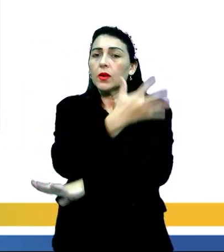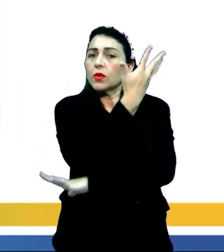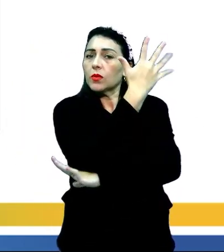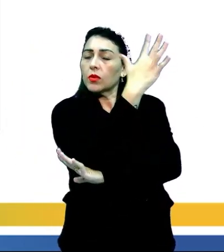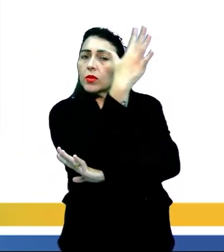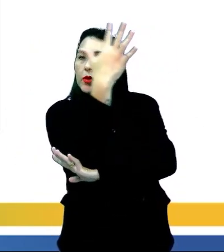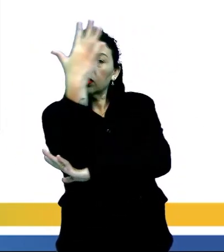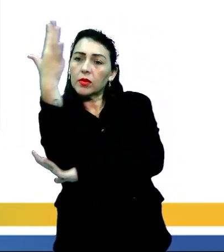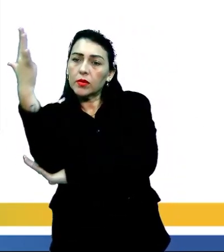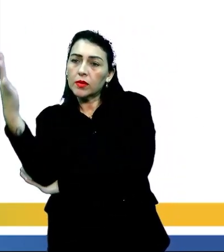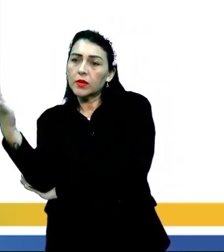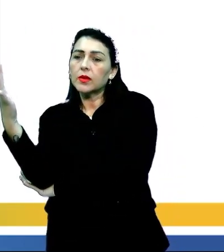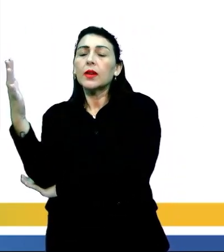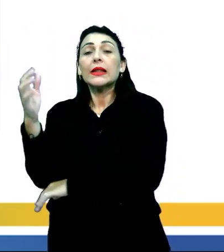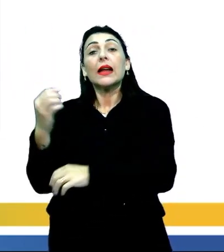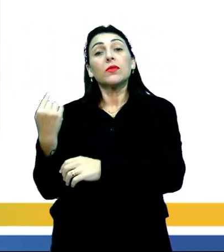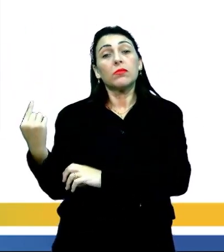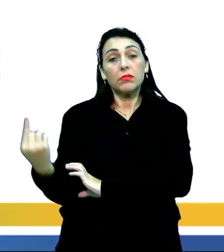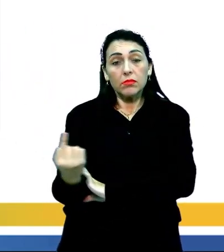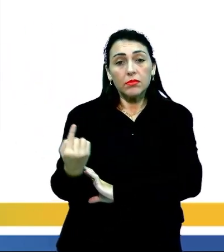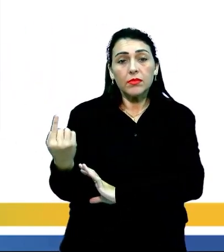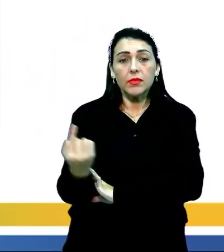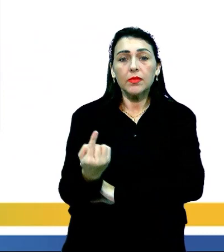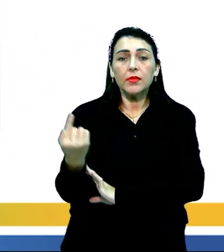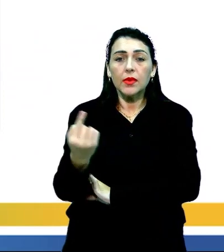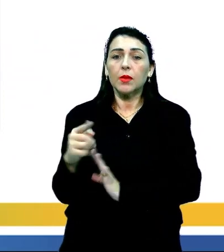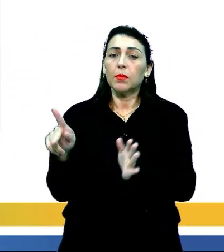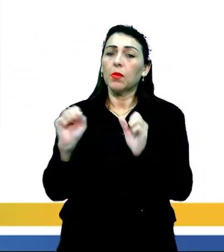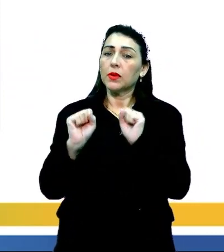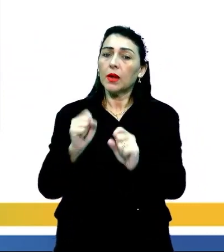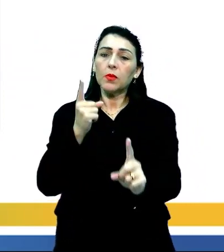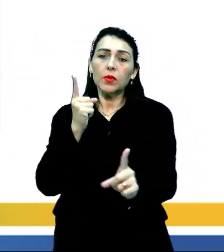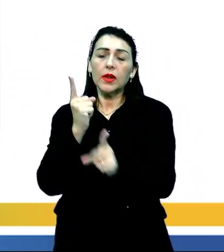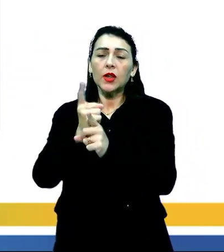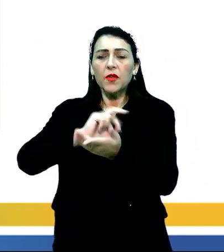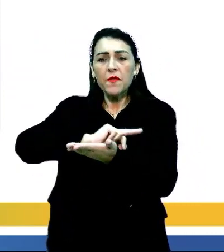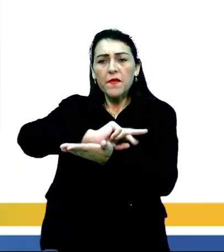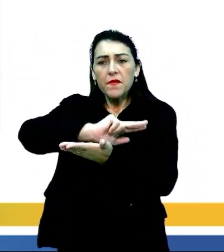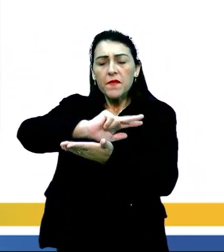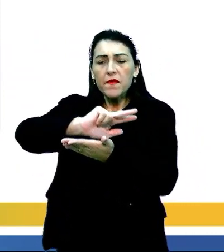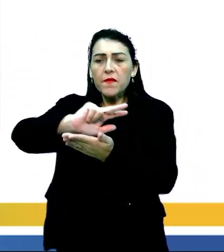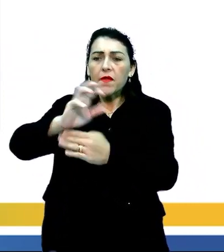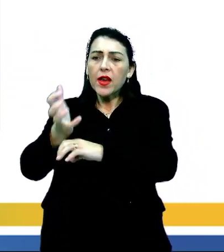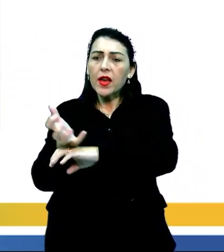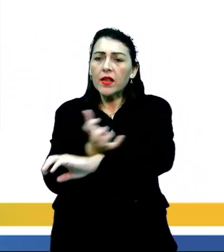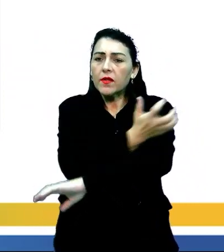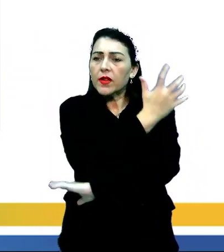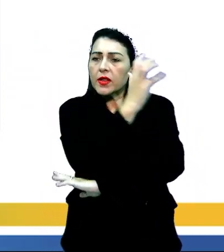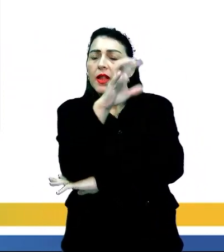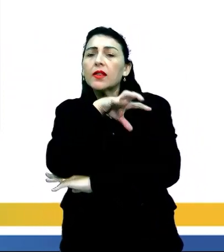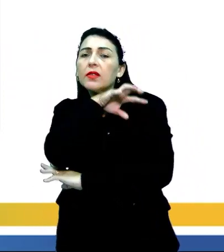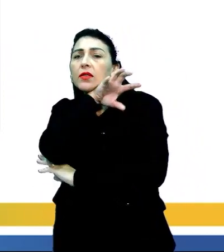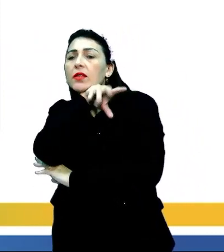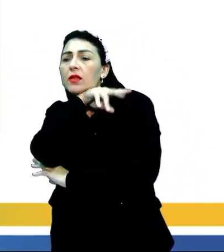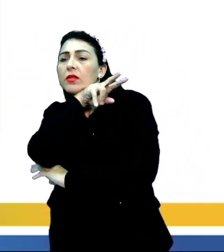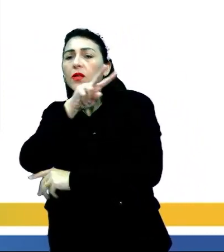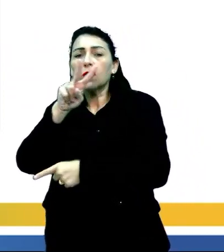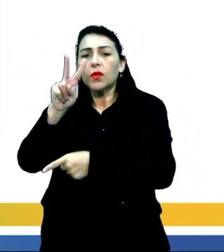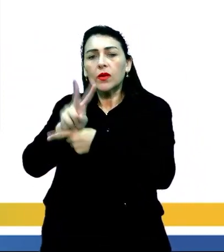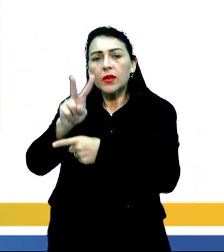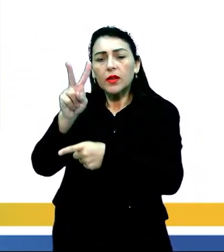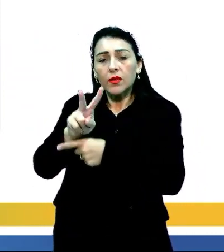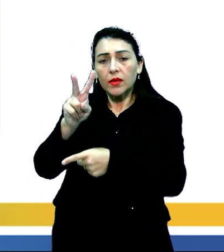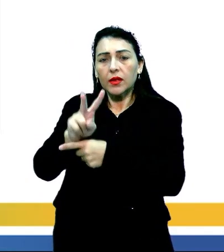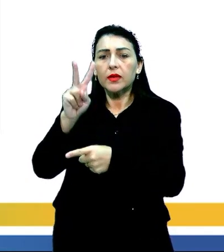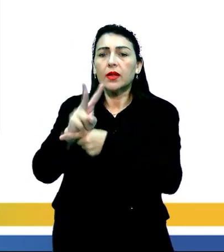passível de ser individualizada nele. Podemos encontrar aí diversas espécies vegetais e animais.